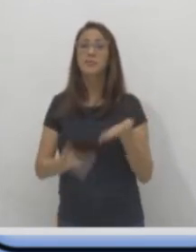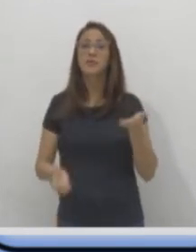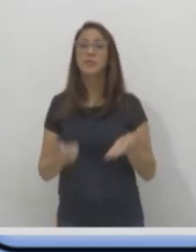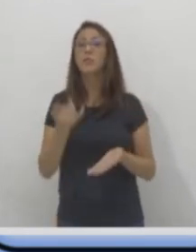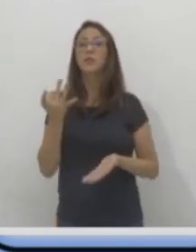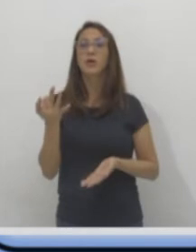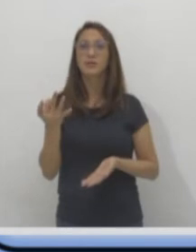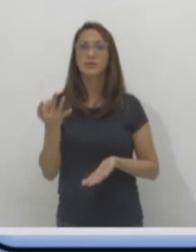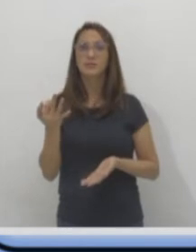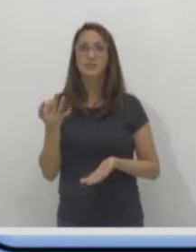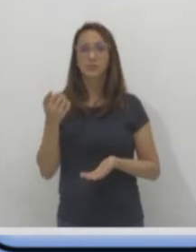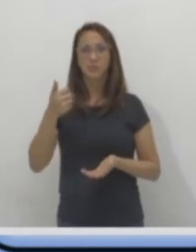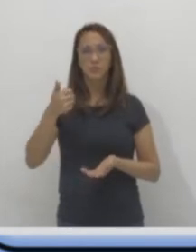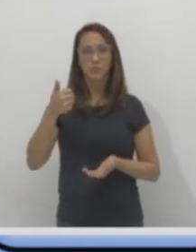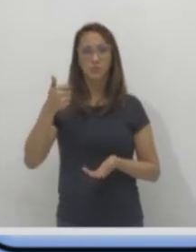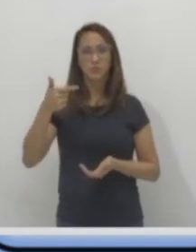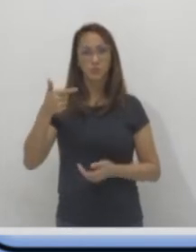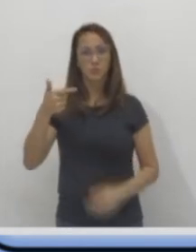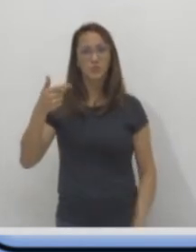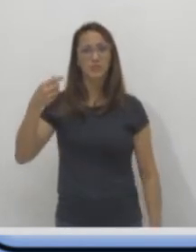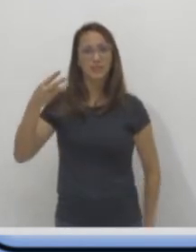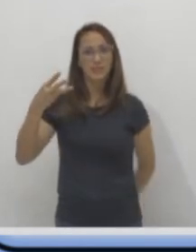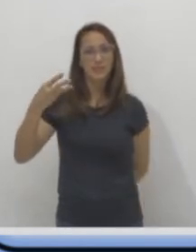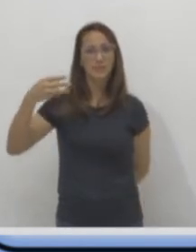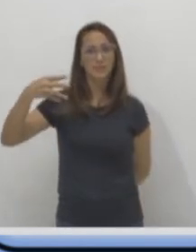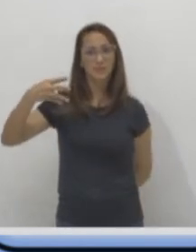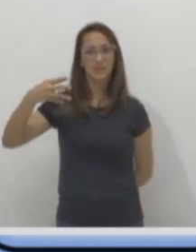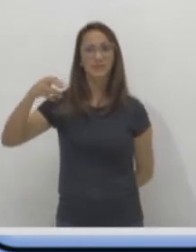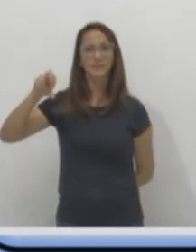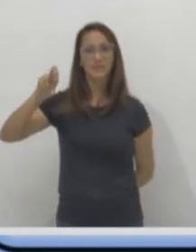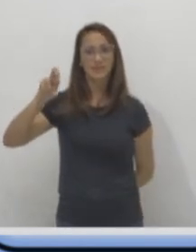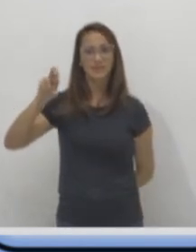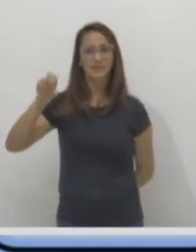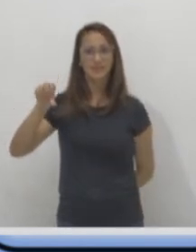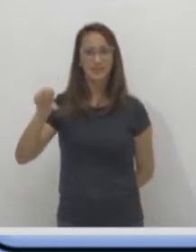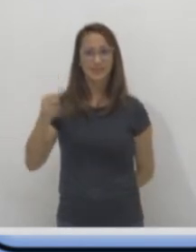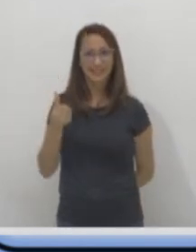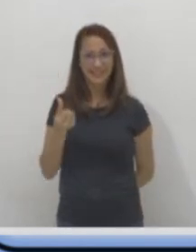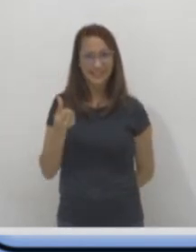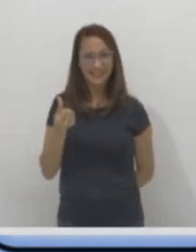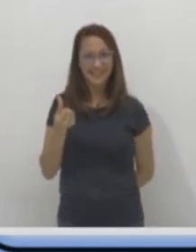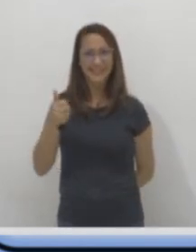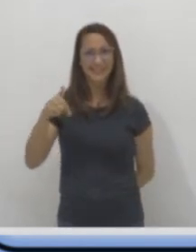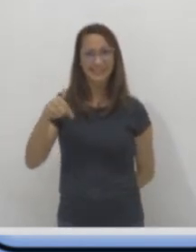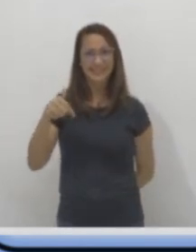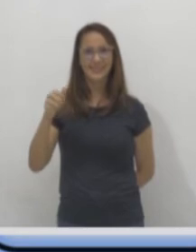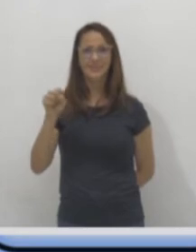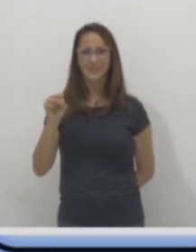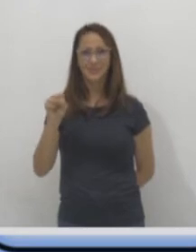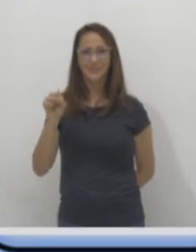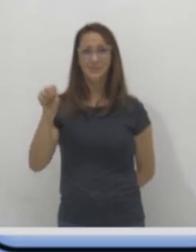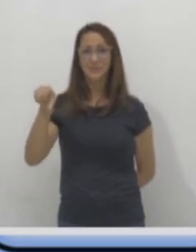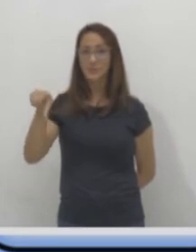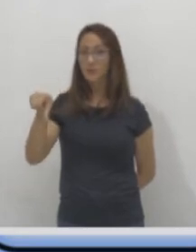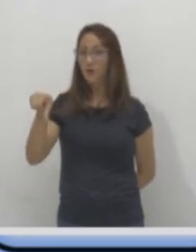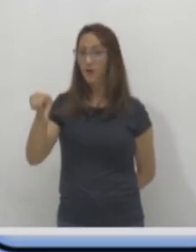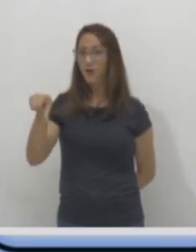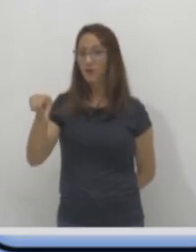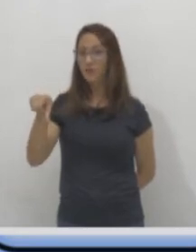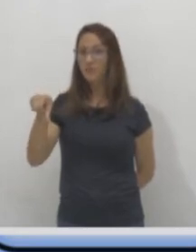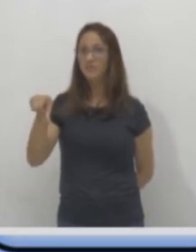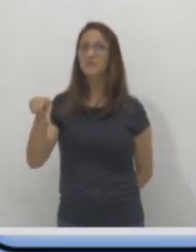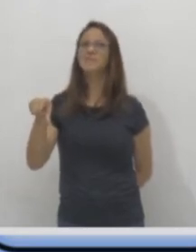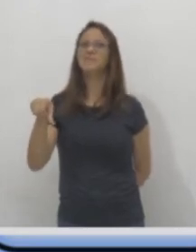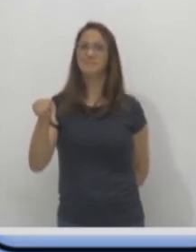duas, três, quatro, cinco, seis, sete, oito, nove. Se ele perdeu